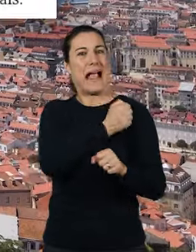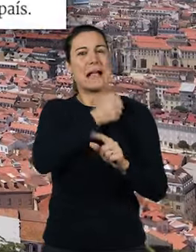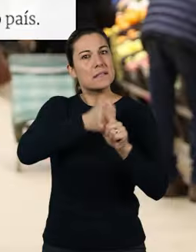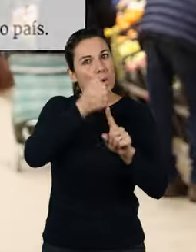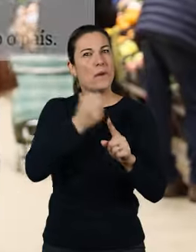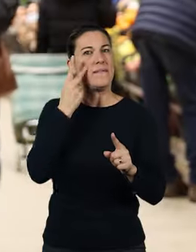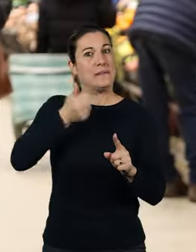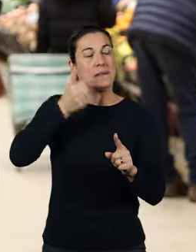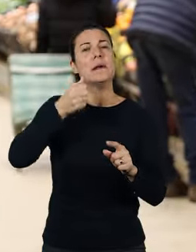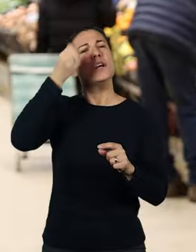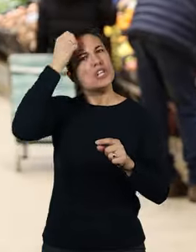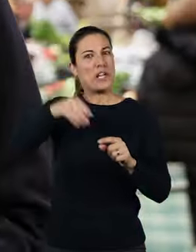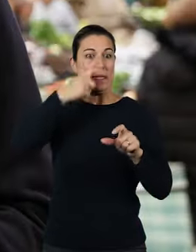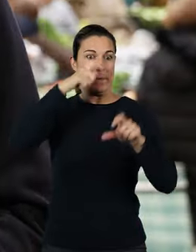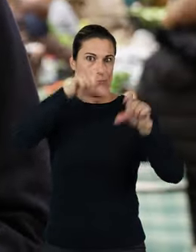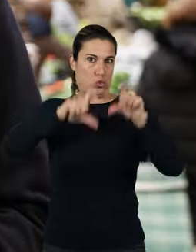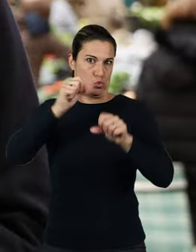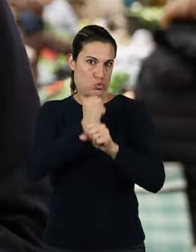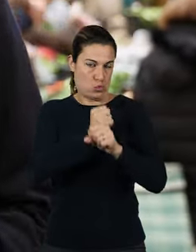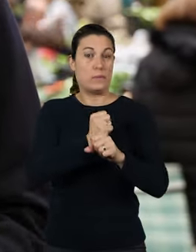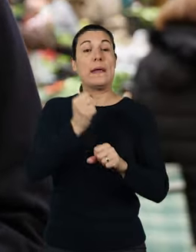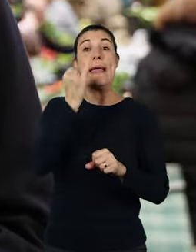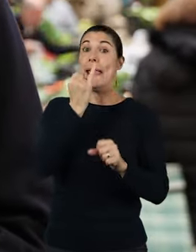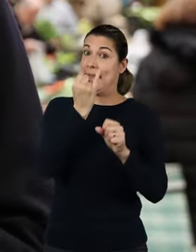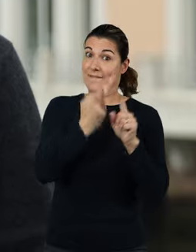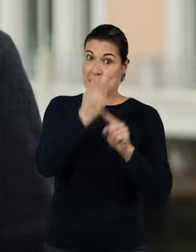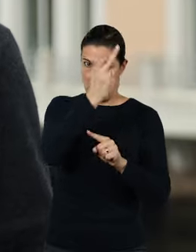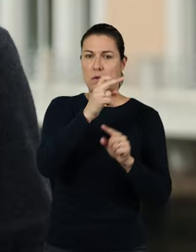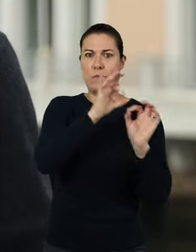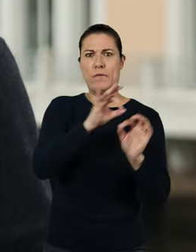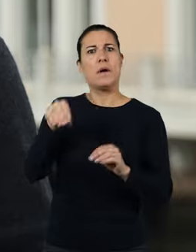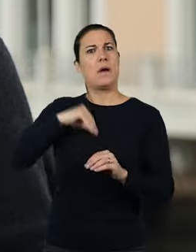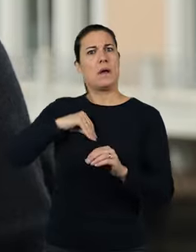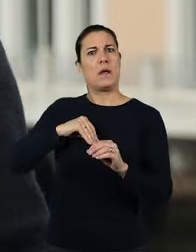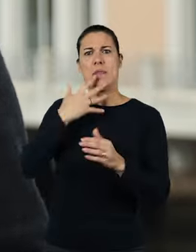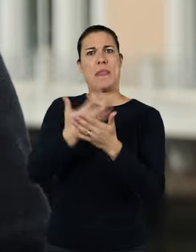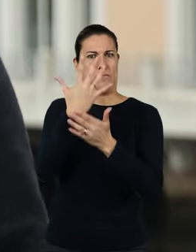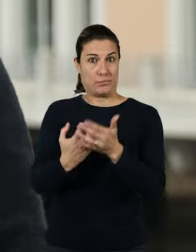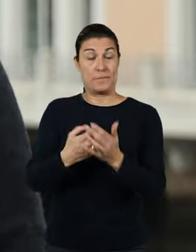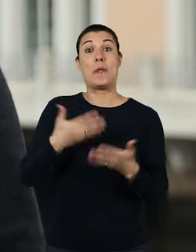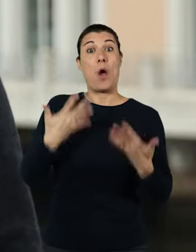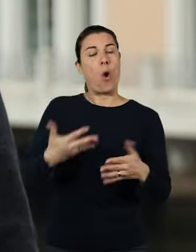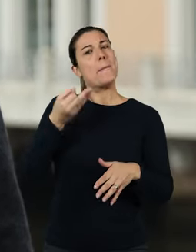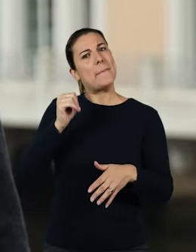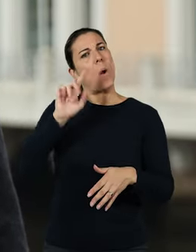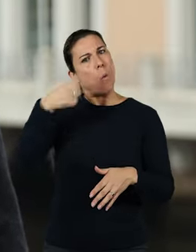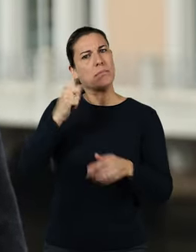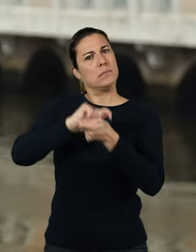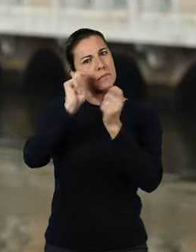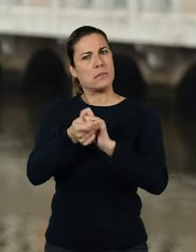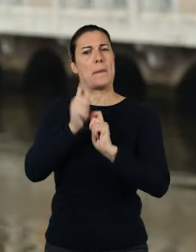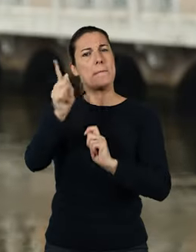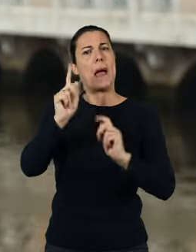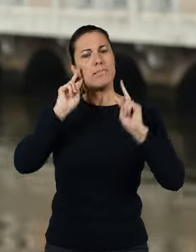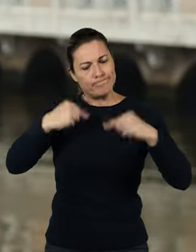viver. Esqueceu quem trabalha por turnos. Deixou a inflação comer os salários. Agora, o PS podia ter aproveitado para virar a página.